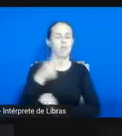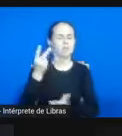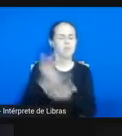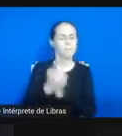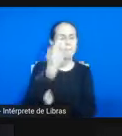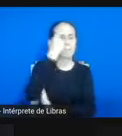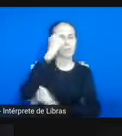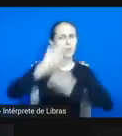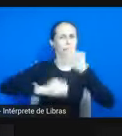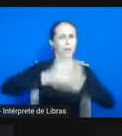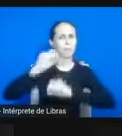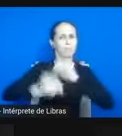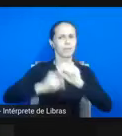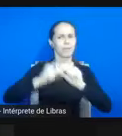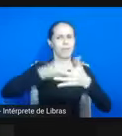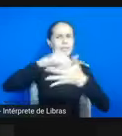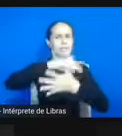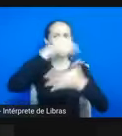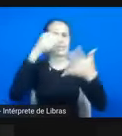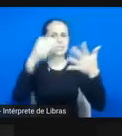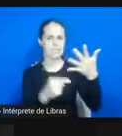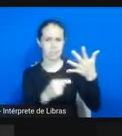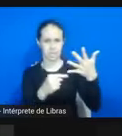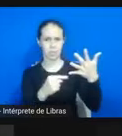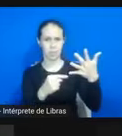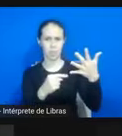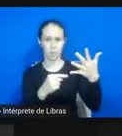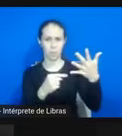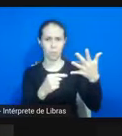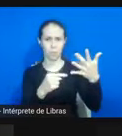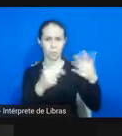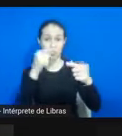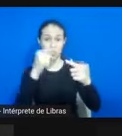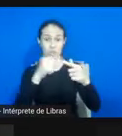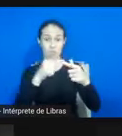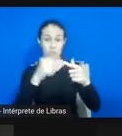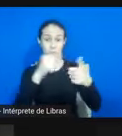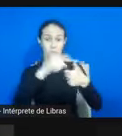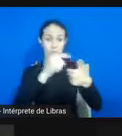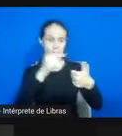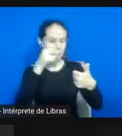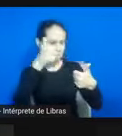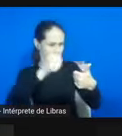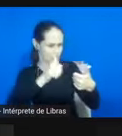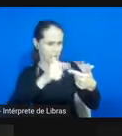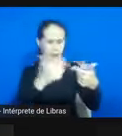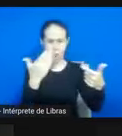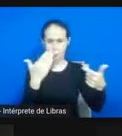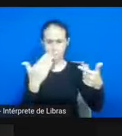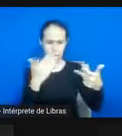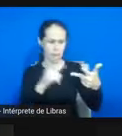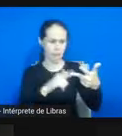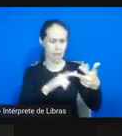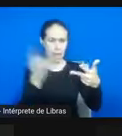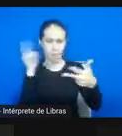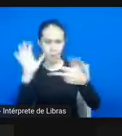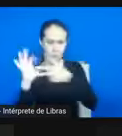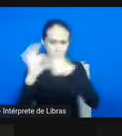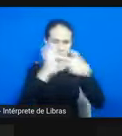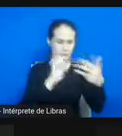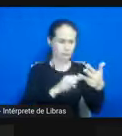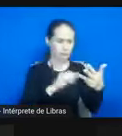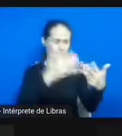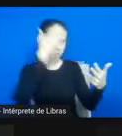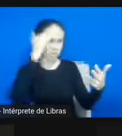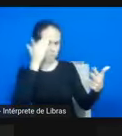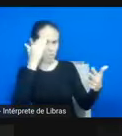nas cinco operações da atitude historiadora. Identificar, comparar, contextualizar, interpretar e analisar.